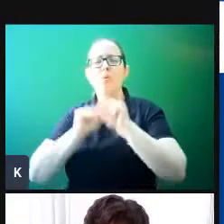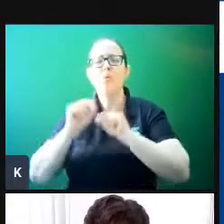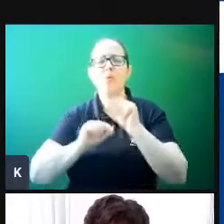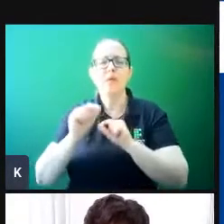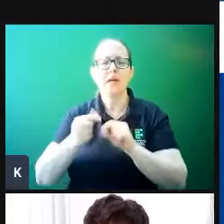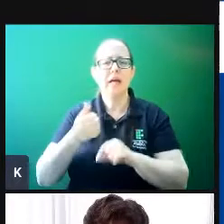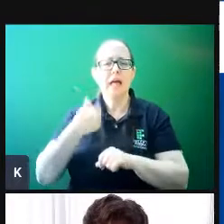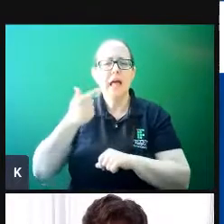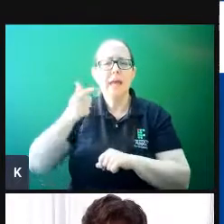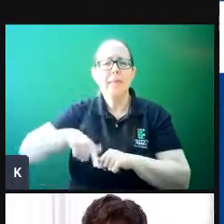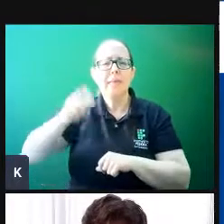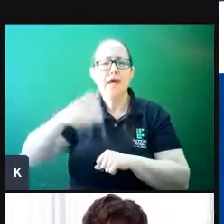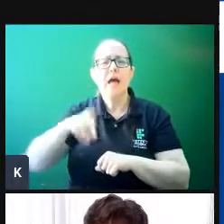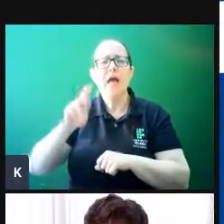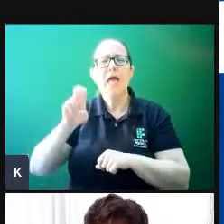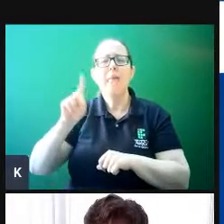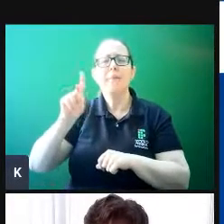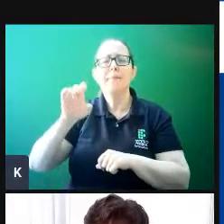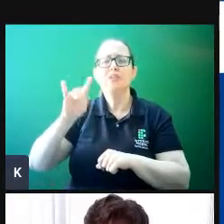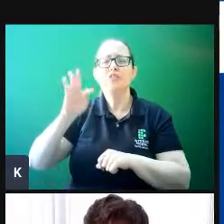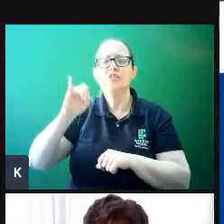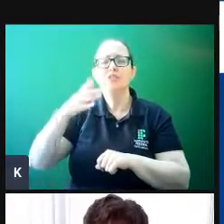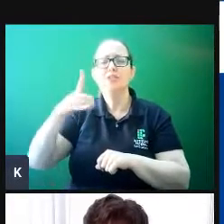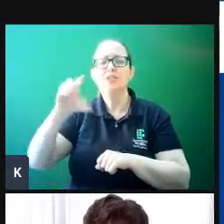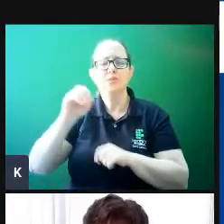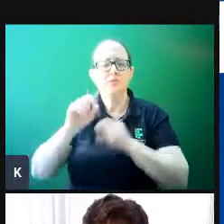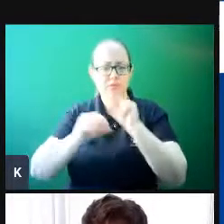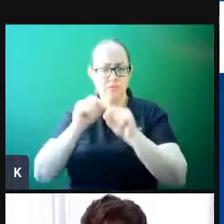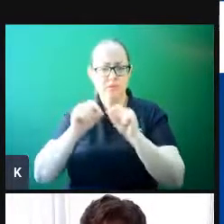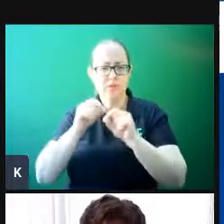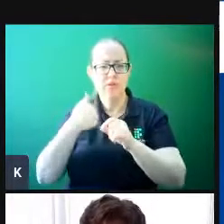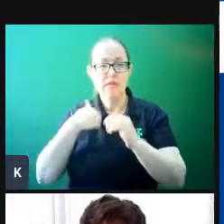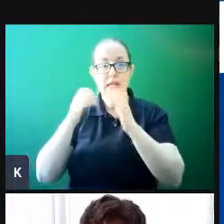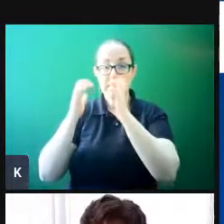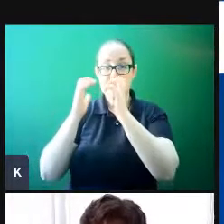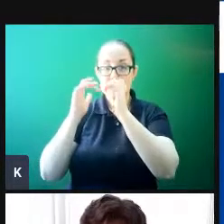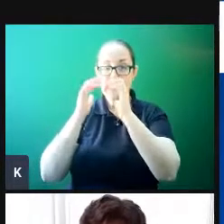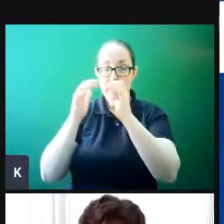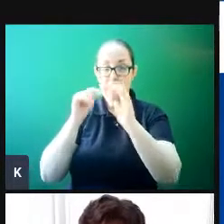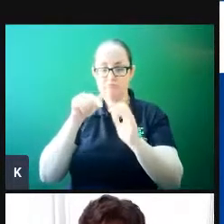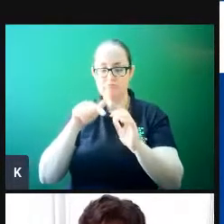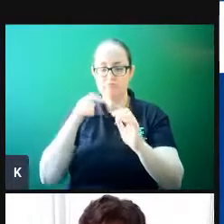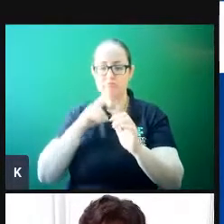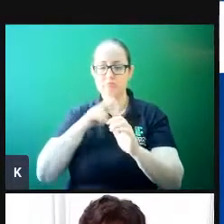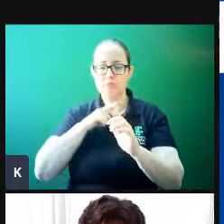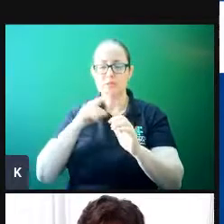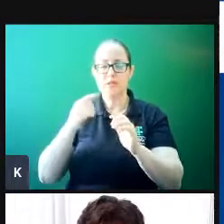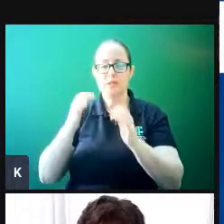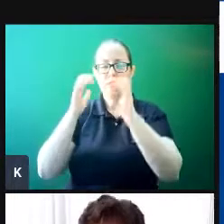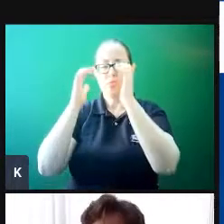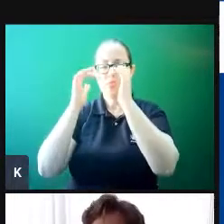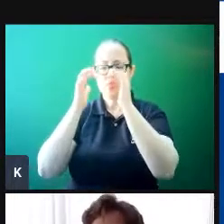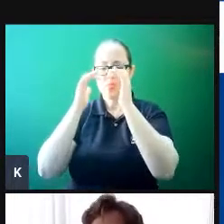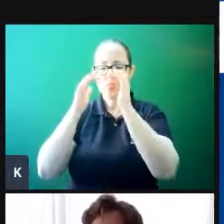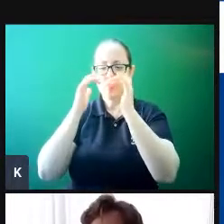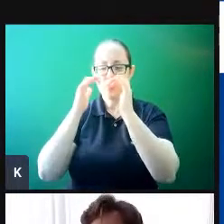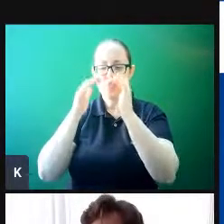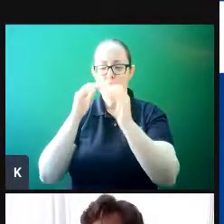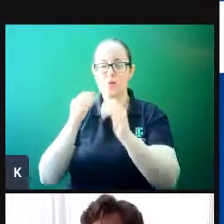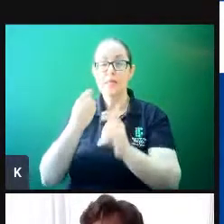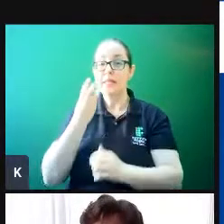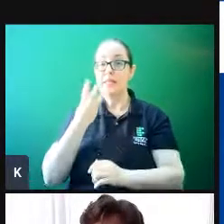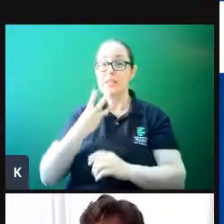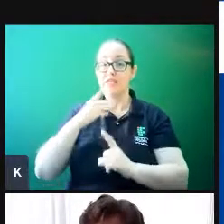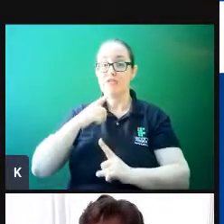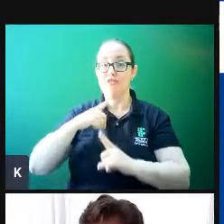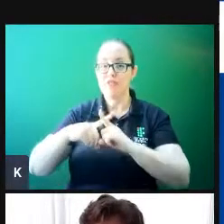repetição se vocês olharem na figura, ali o cérebro foi exposto a um estímulo três vezes no começo, ali